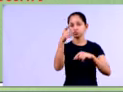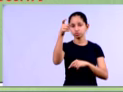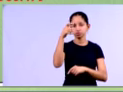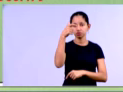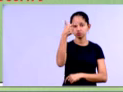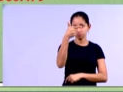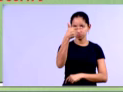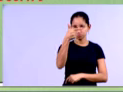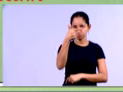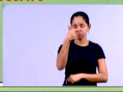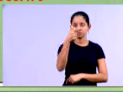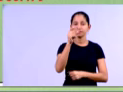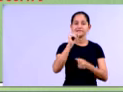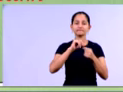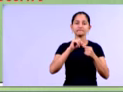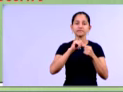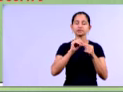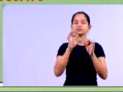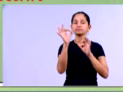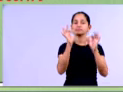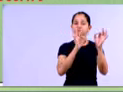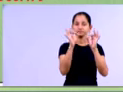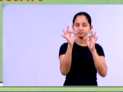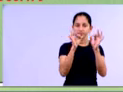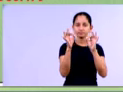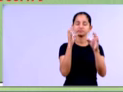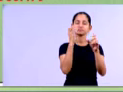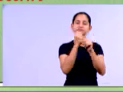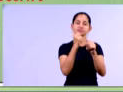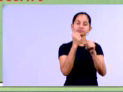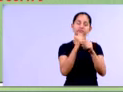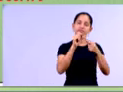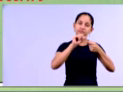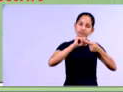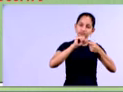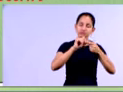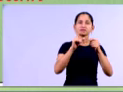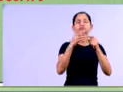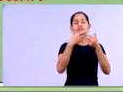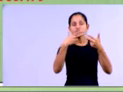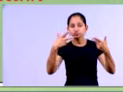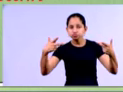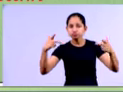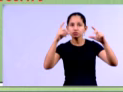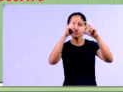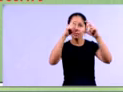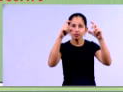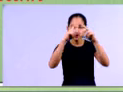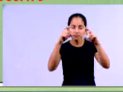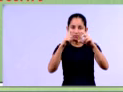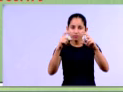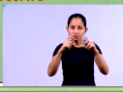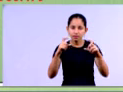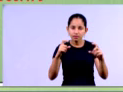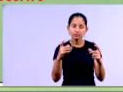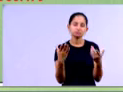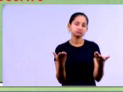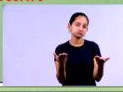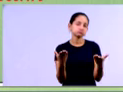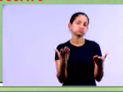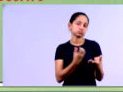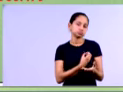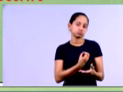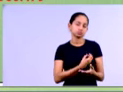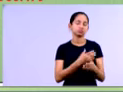pelo capital de terceiros. E esse resultado aí, você vai ter que pegar o ativo circulante e dividir por ele. Você vai encontrar 1,960,480.